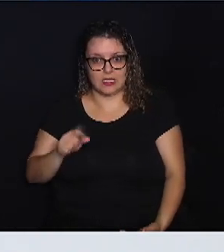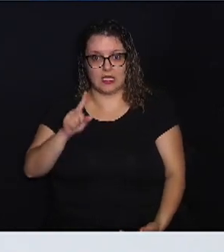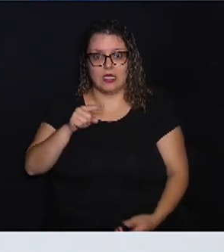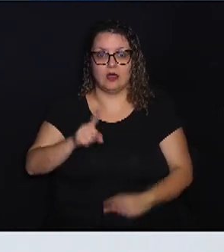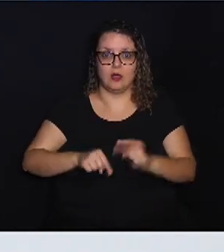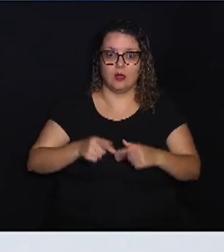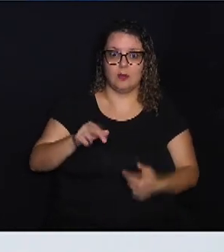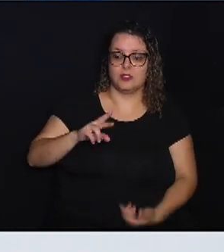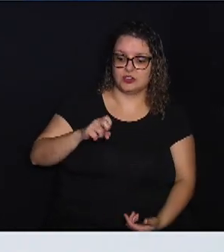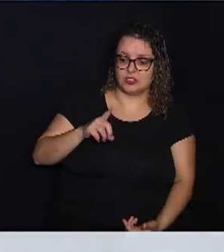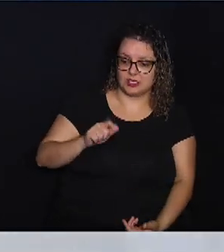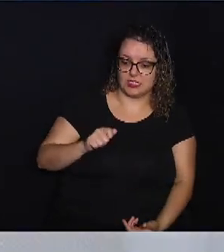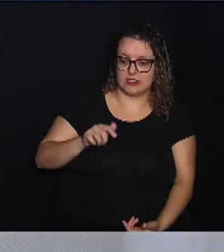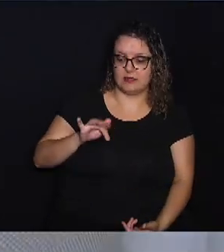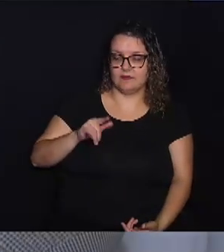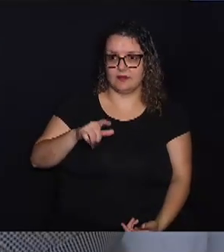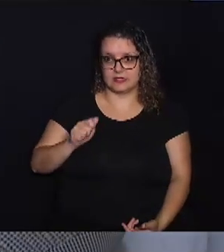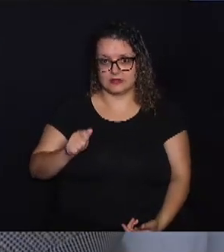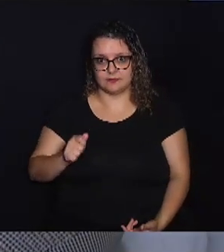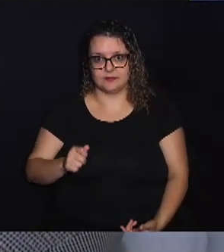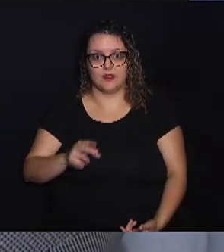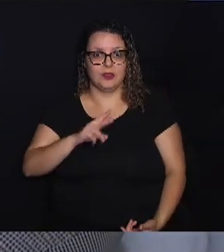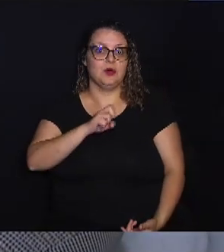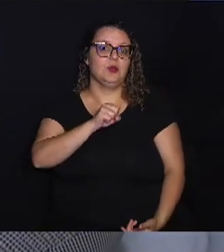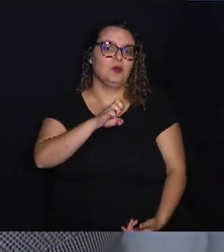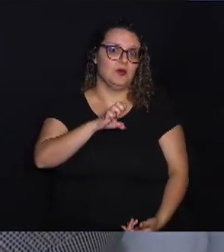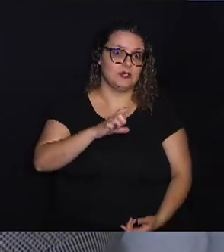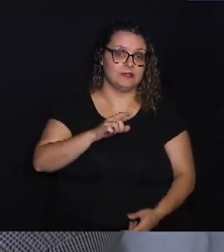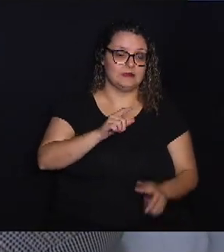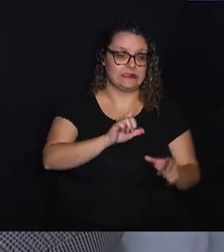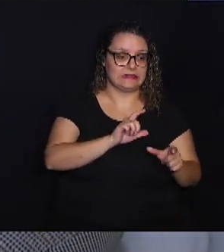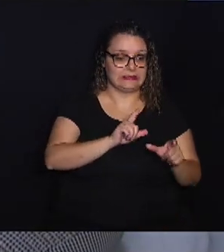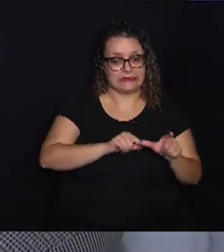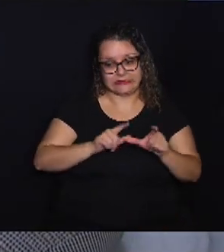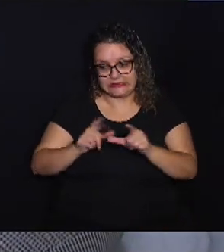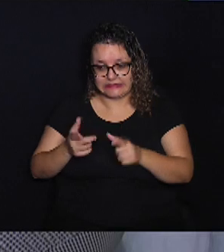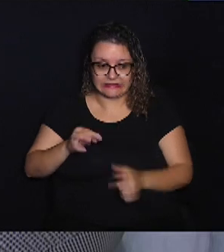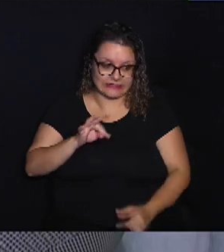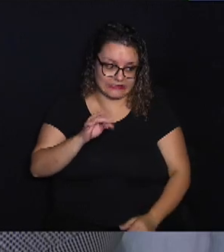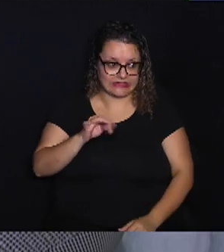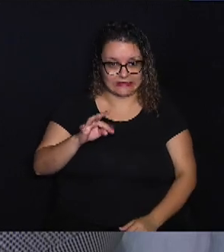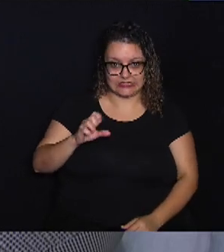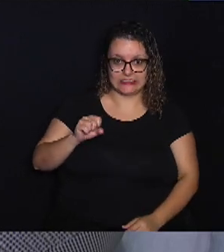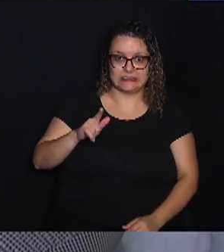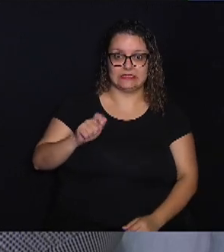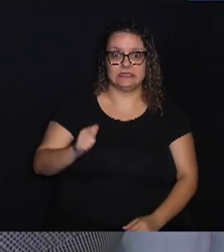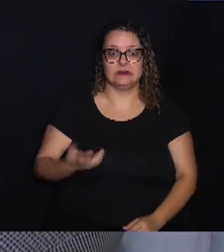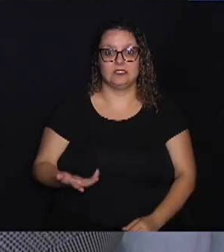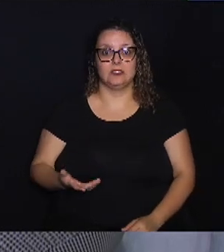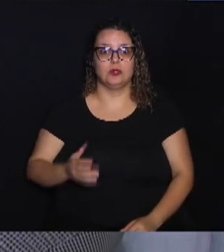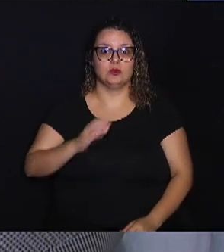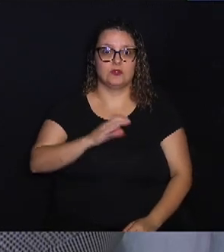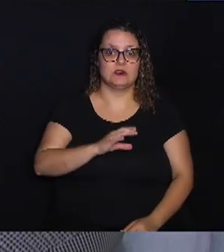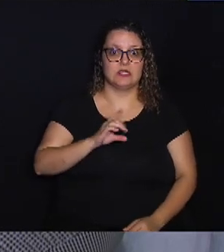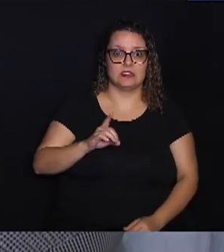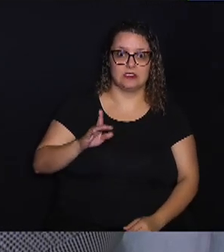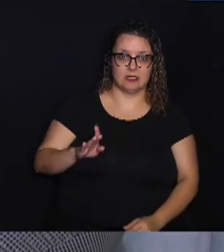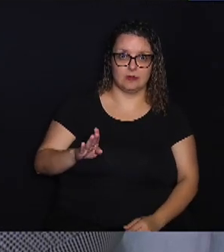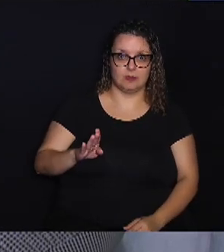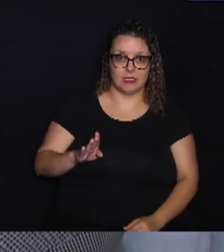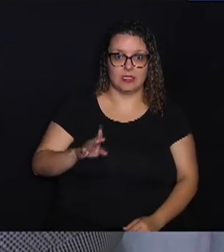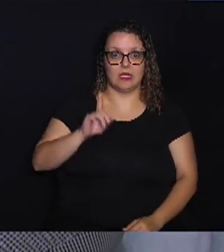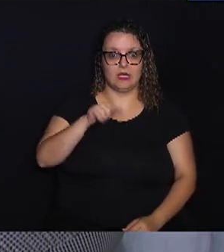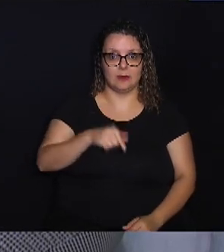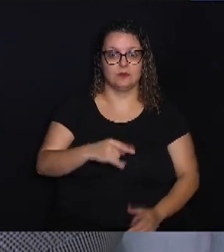renda fixa. E, Rose, a gente está falando muitas siglas aqui, né? Para o pessoal que não está em casa, o CDB é o Certificado de Depósito Bancário.